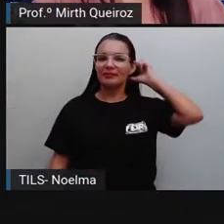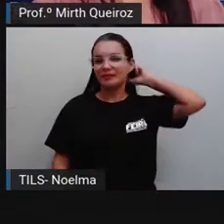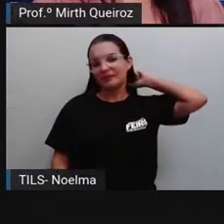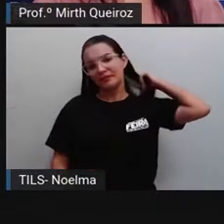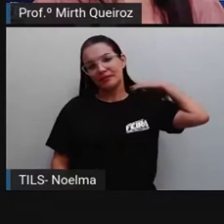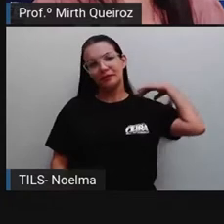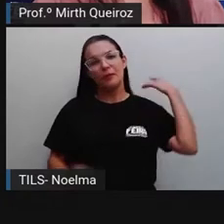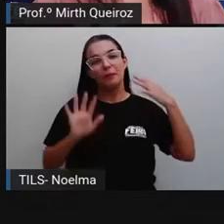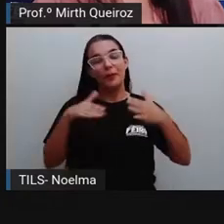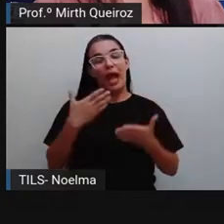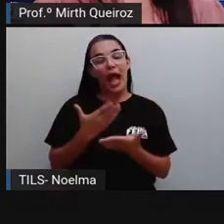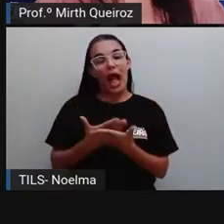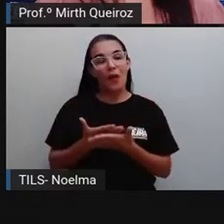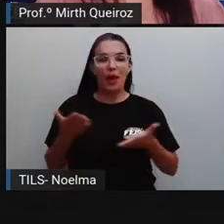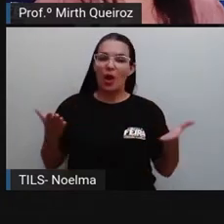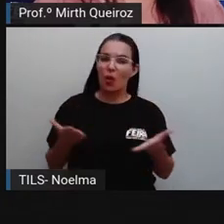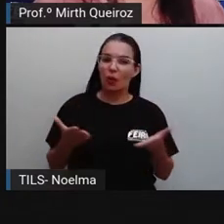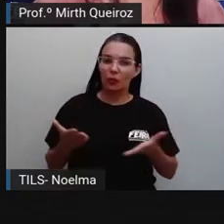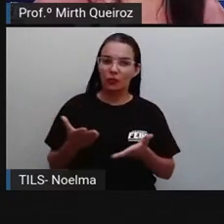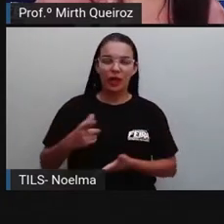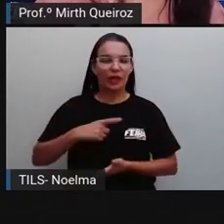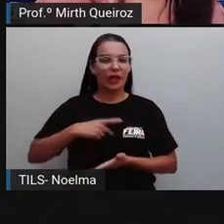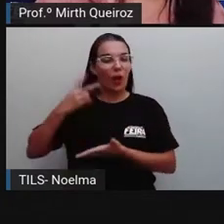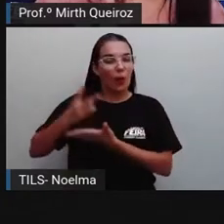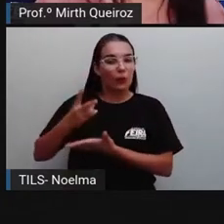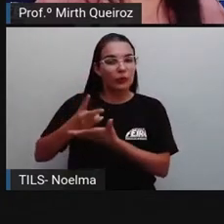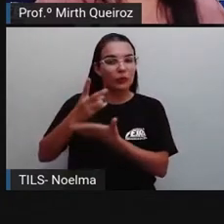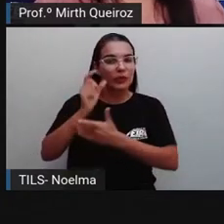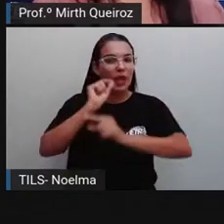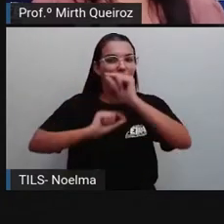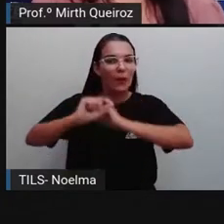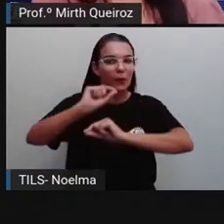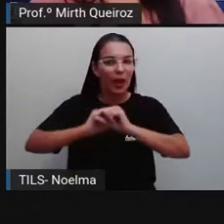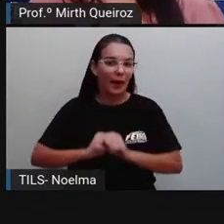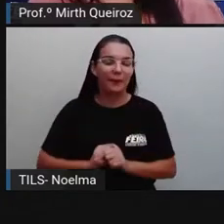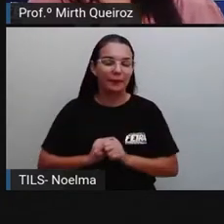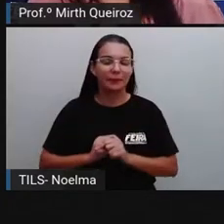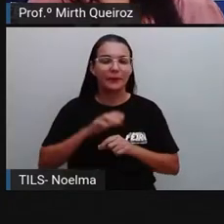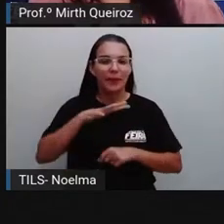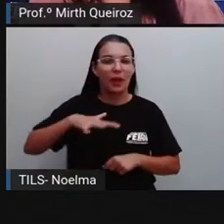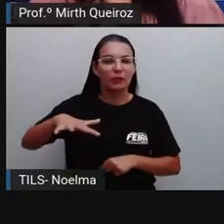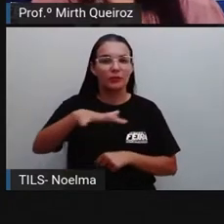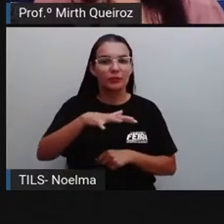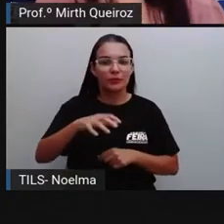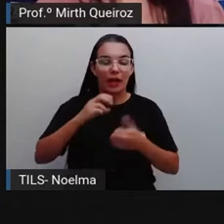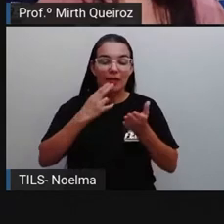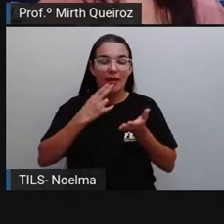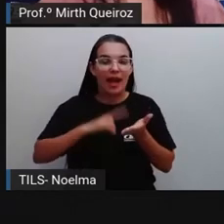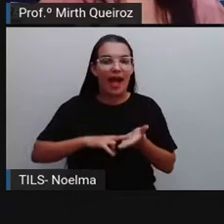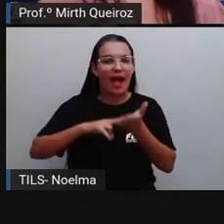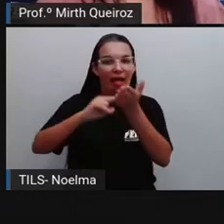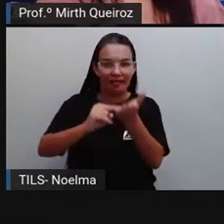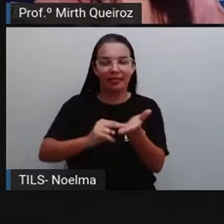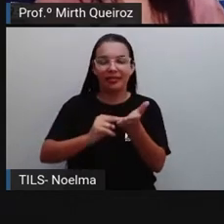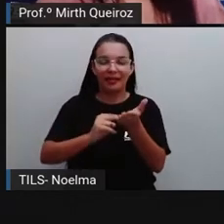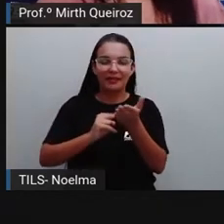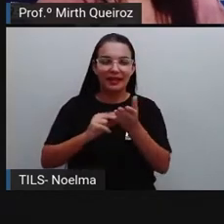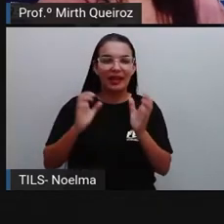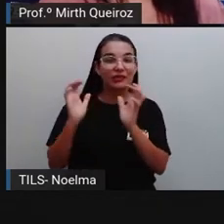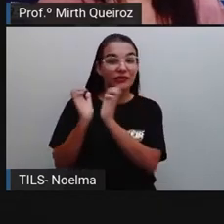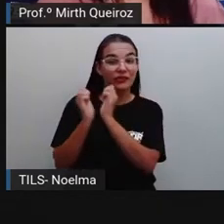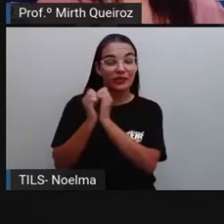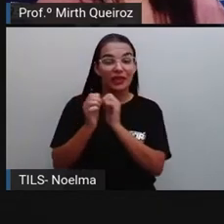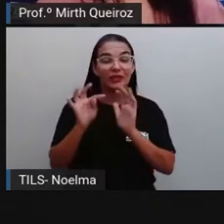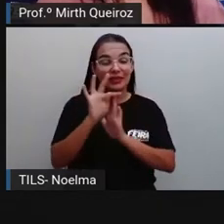Na aula de hoje, nós continuaremos a falar sobre cartas, né? O gênero